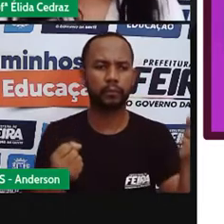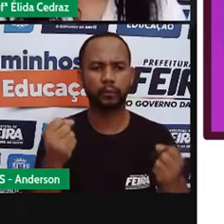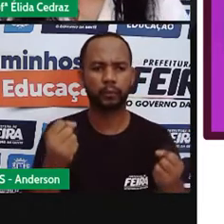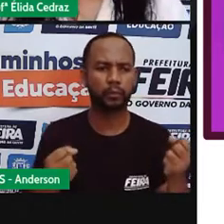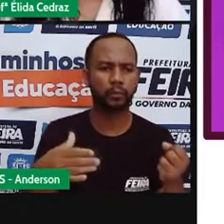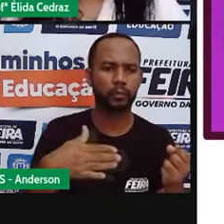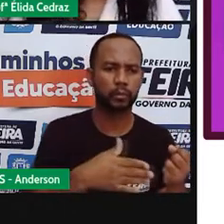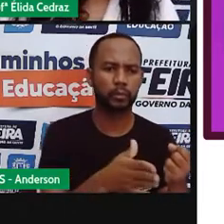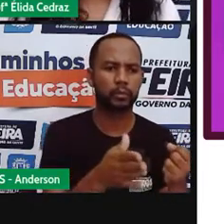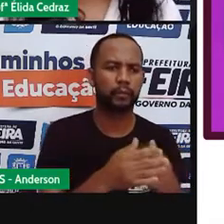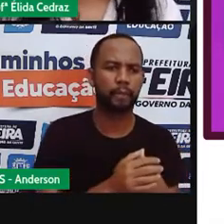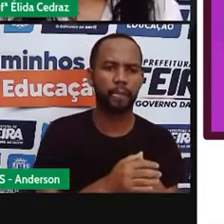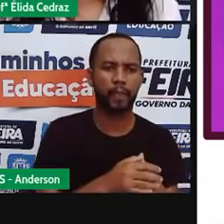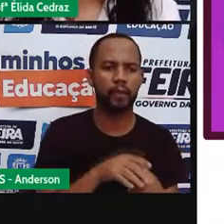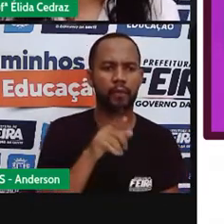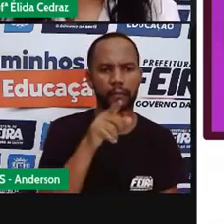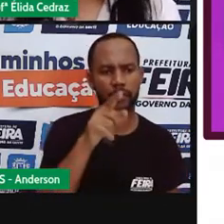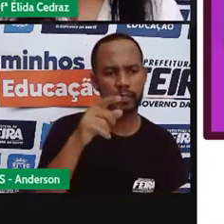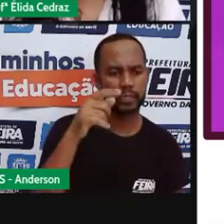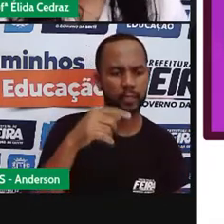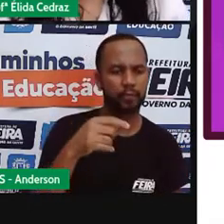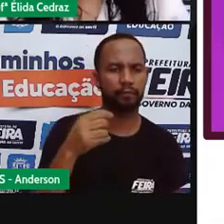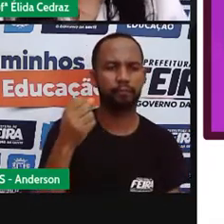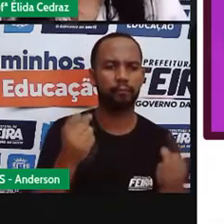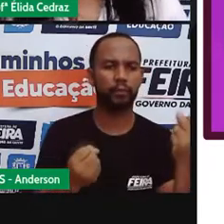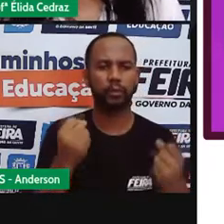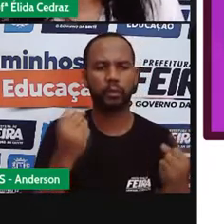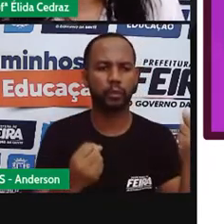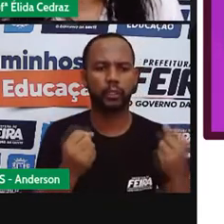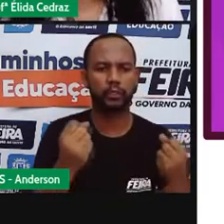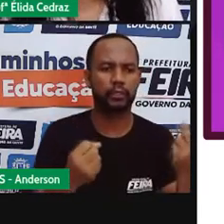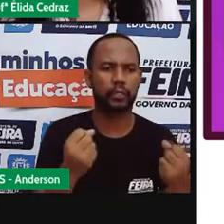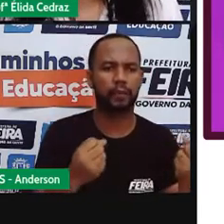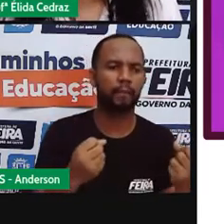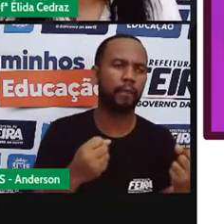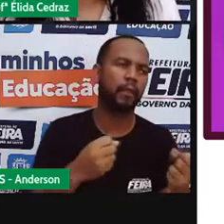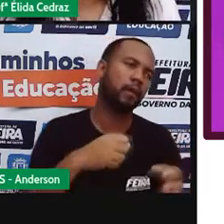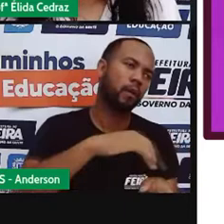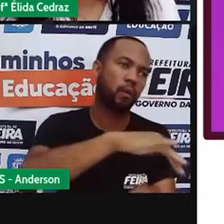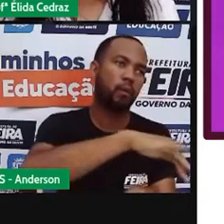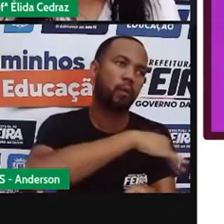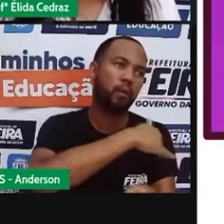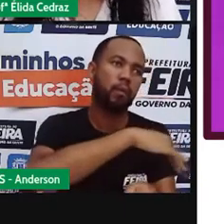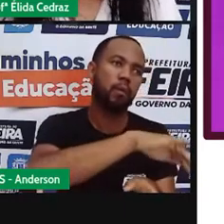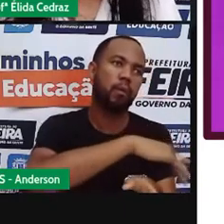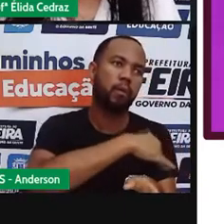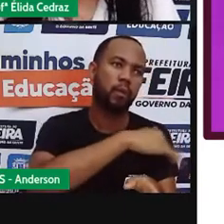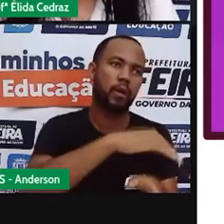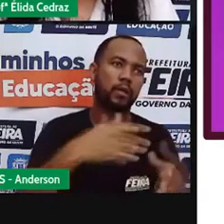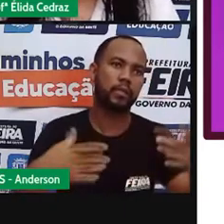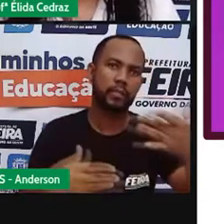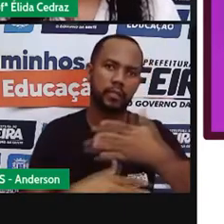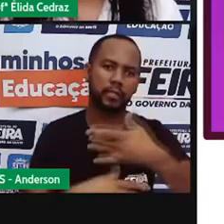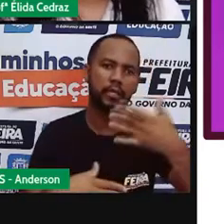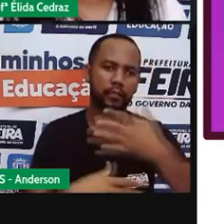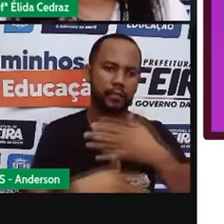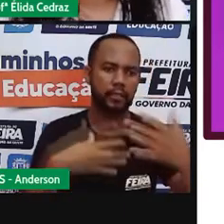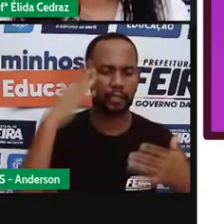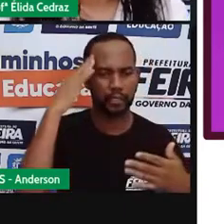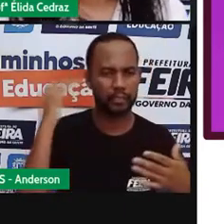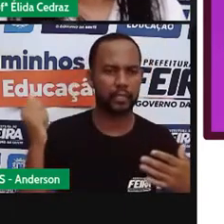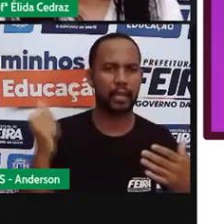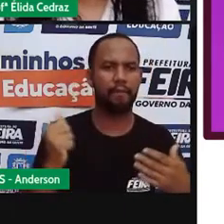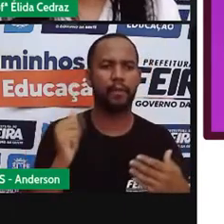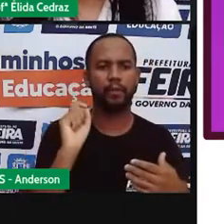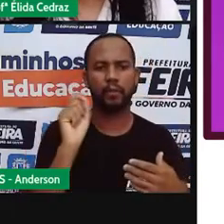pessoa, o motorista, o pedestre, a pessoa que está transitando pelas ruas da cidade, ela sabe que ela não